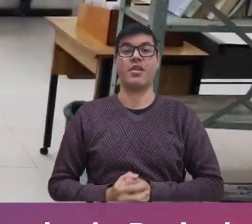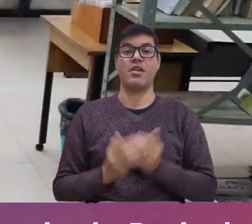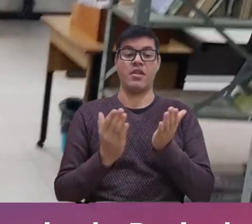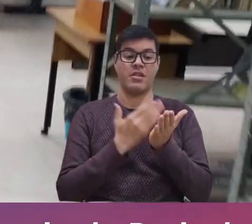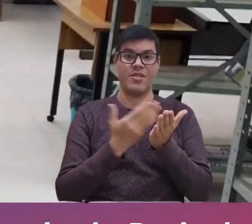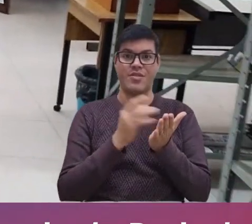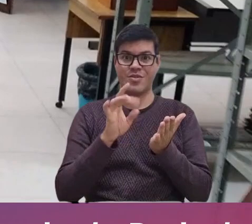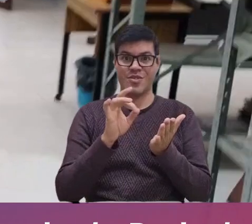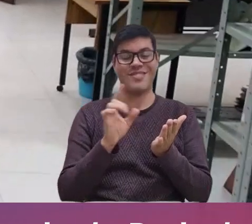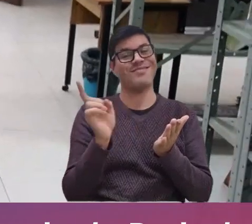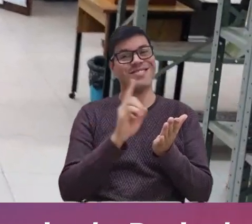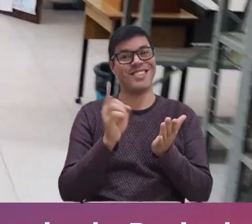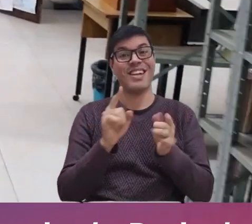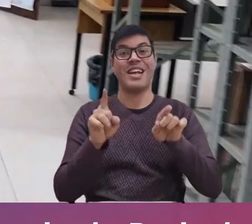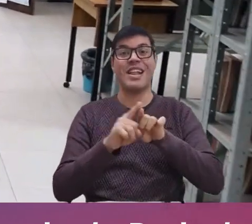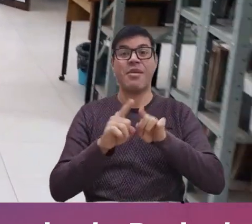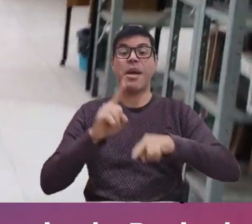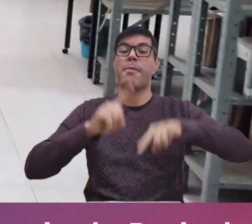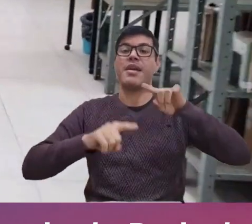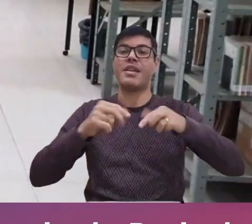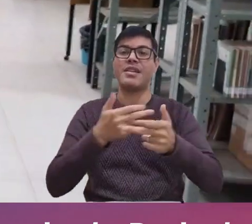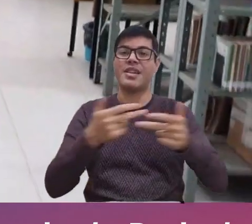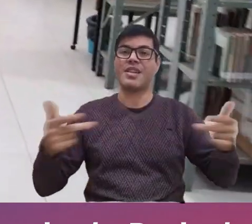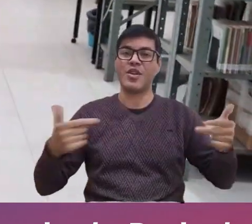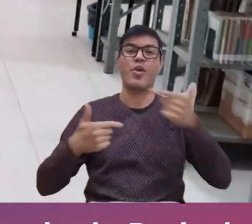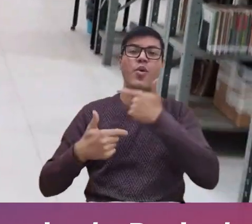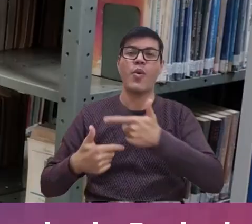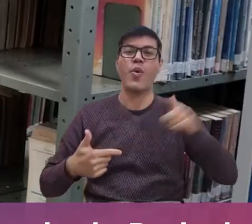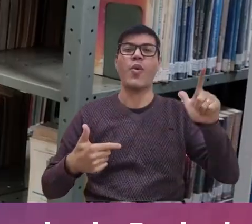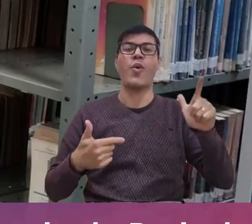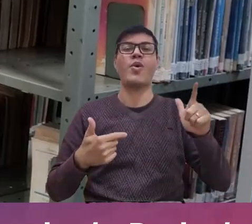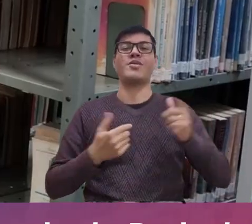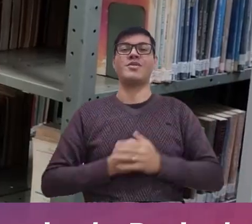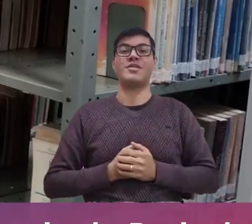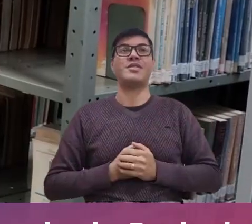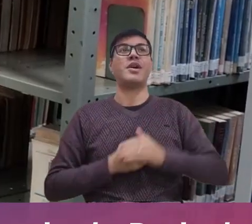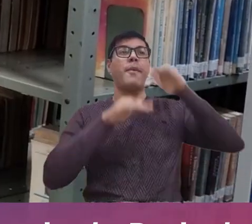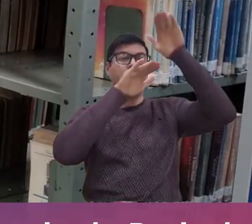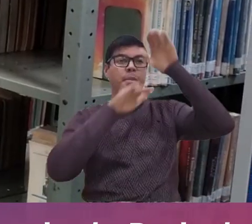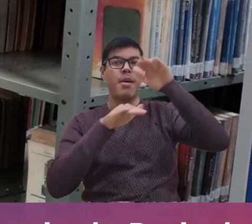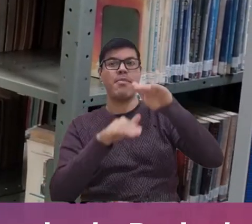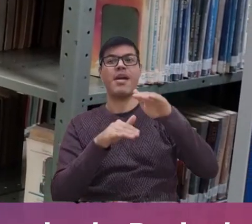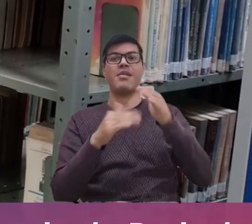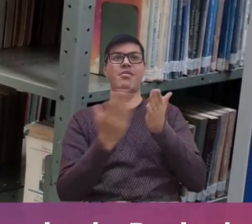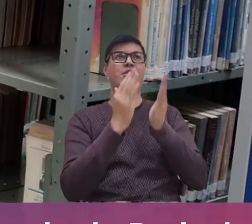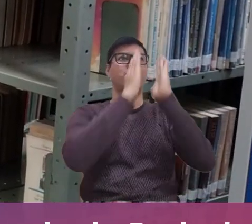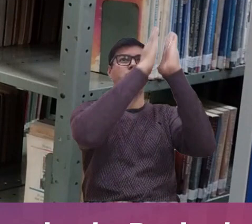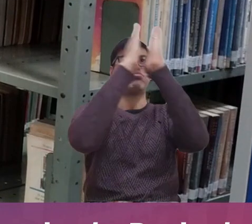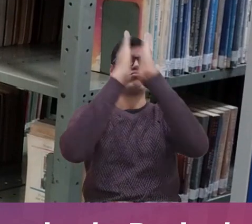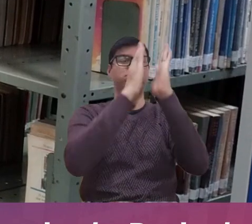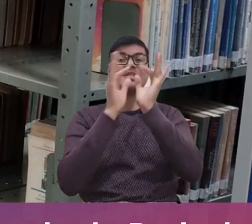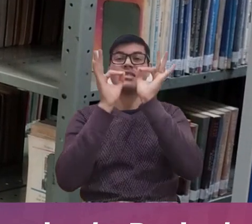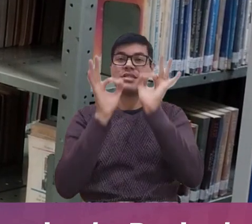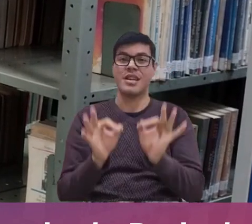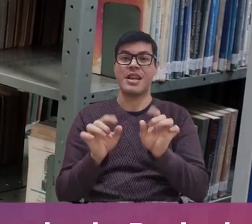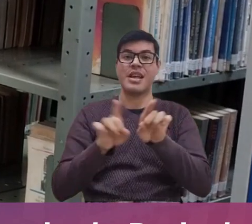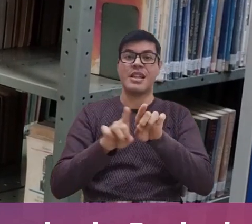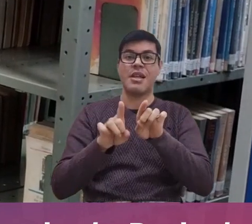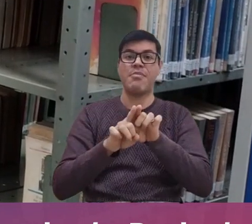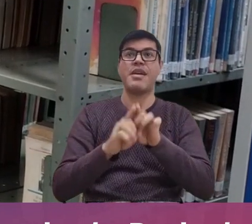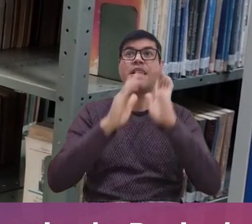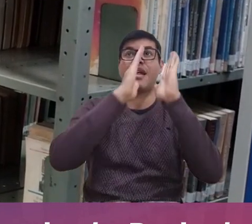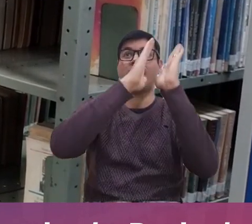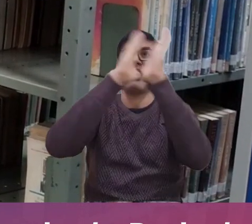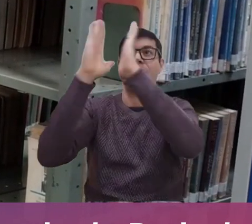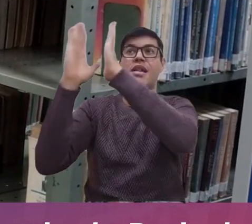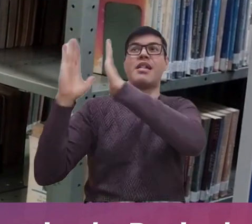Além dos livros, o local também recebeu outros materiais. Como os expositores, que permitem uma maior visualização dos livros